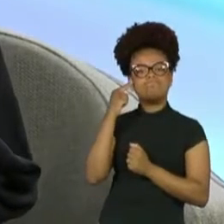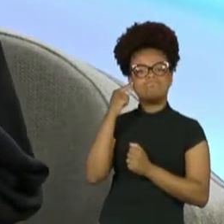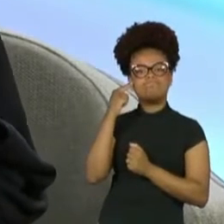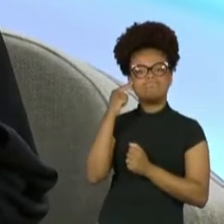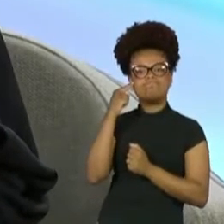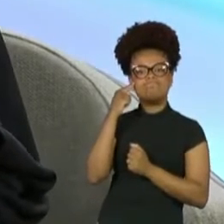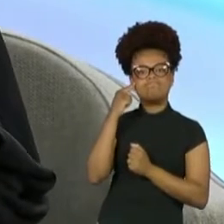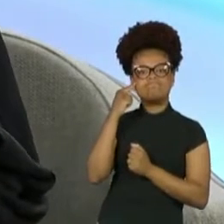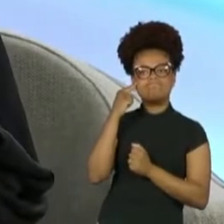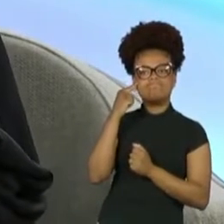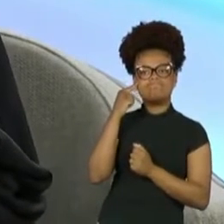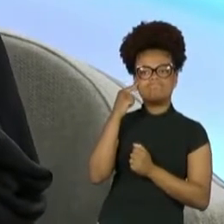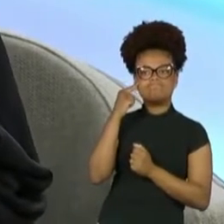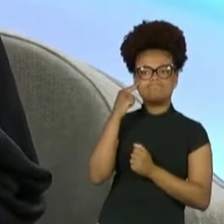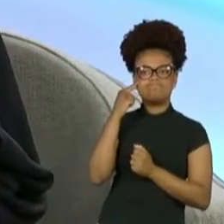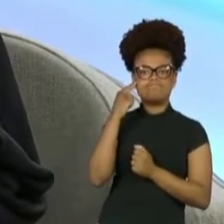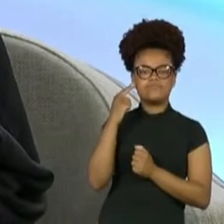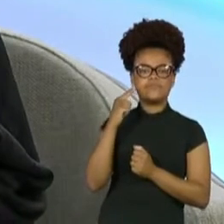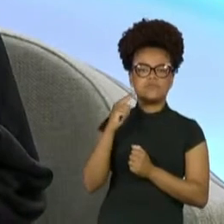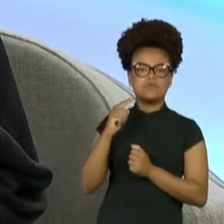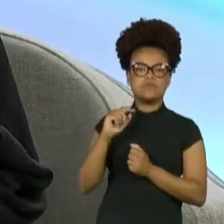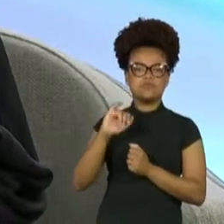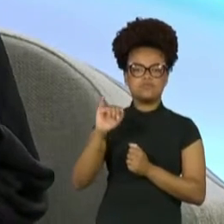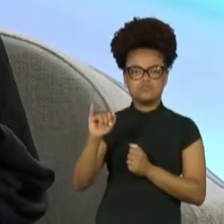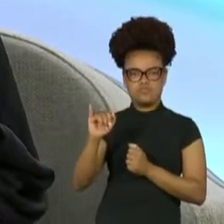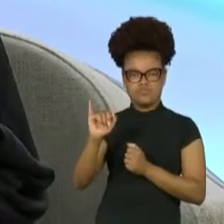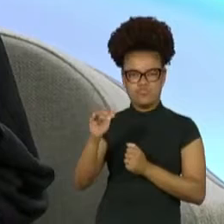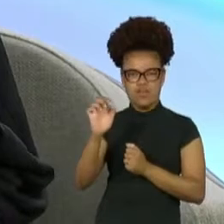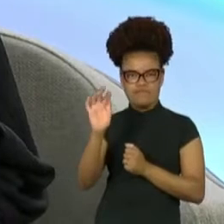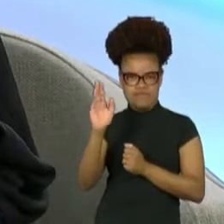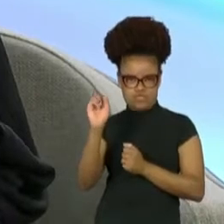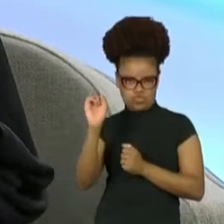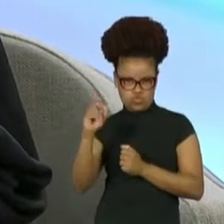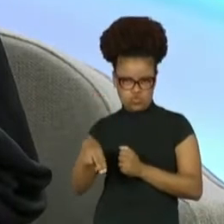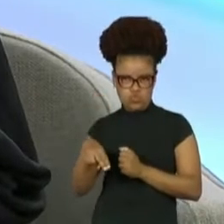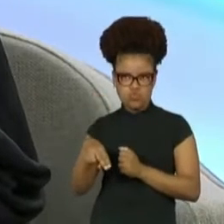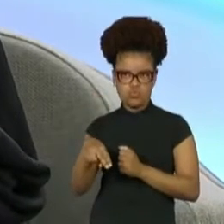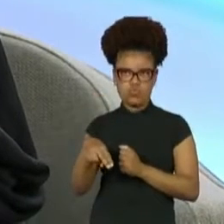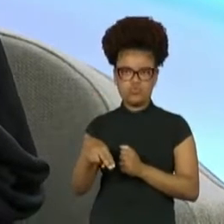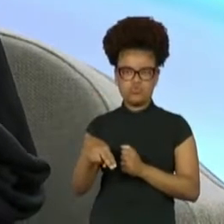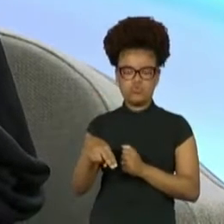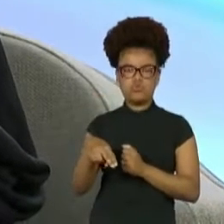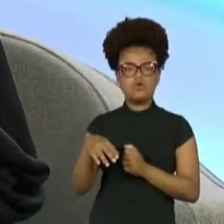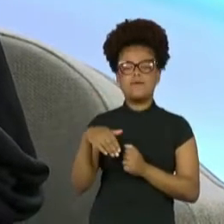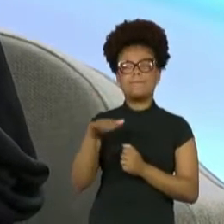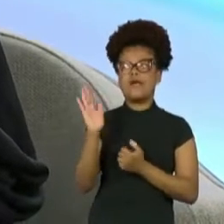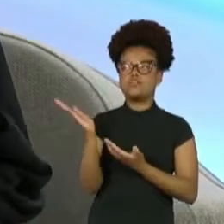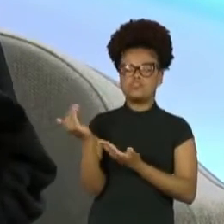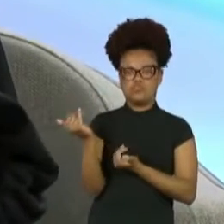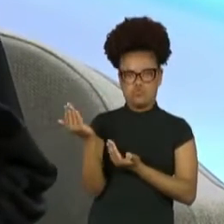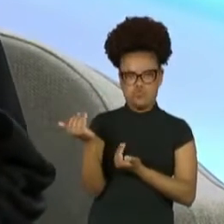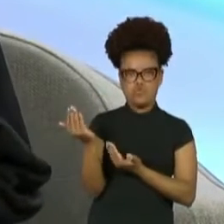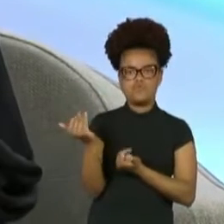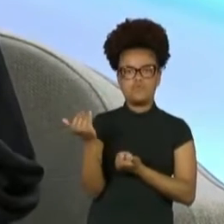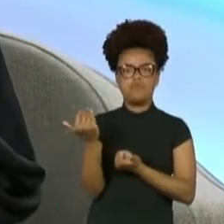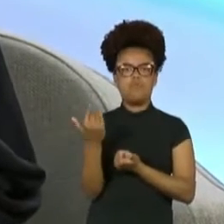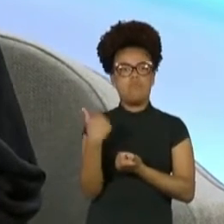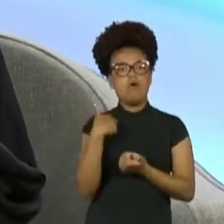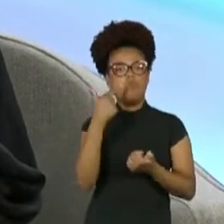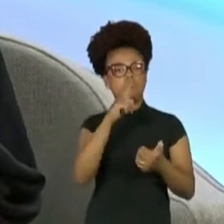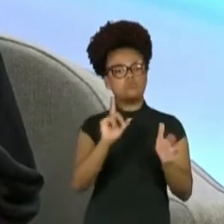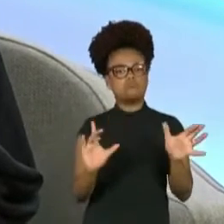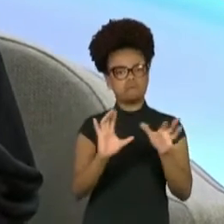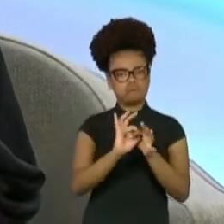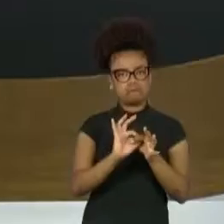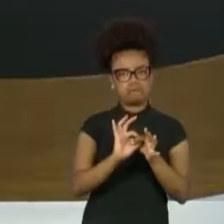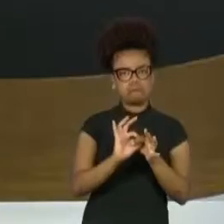Eu acho que o Jefferson foi o diretor mais jovem. E deu liga? Assim, com quem eu trabalhei